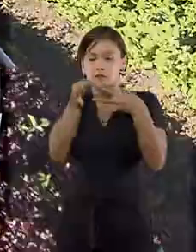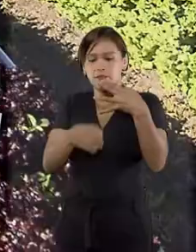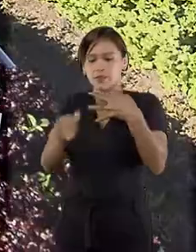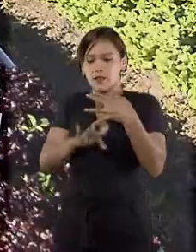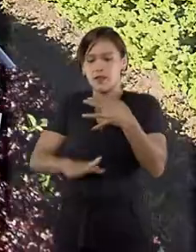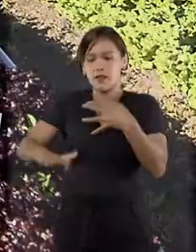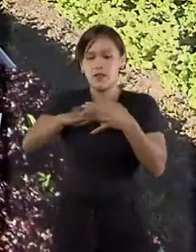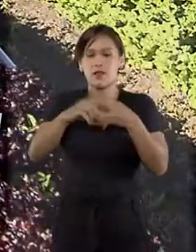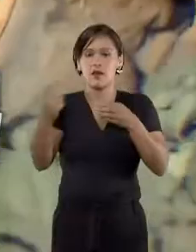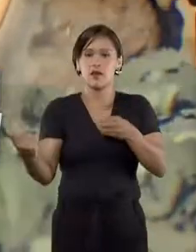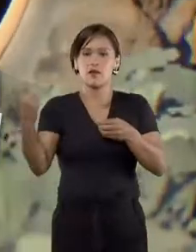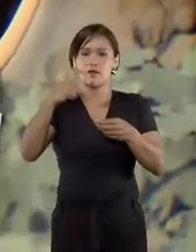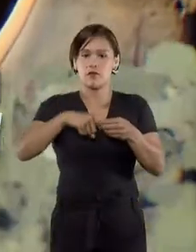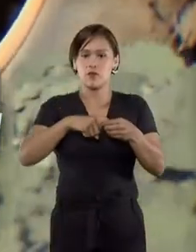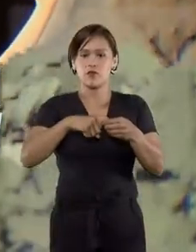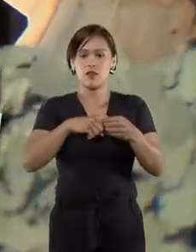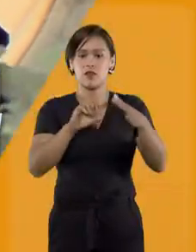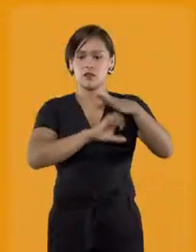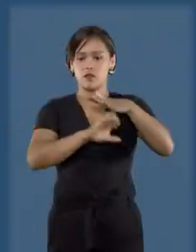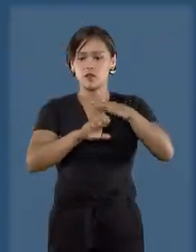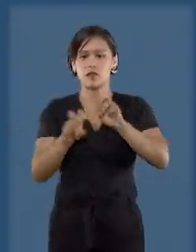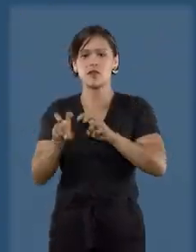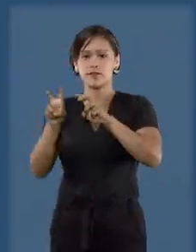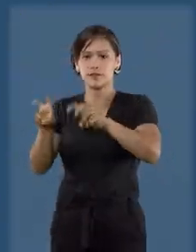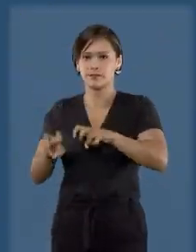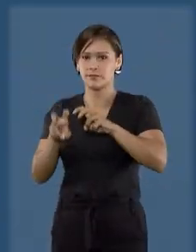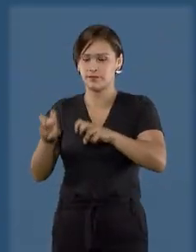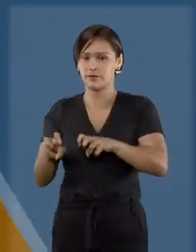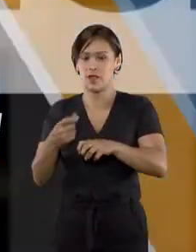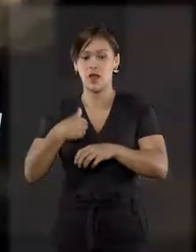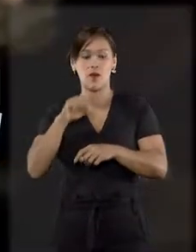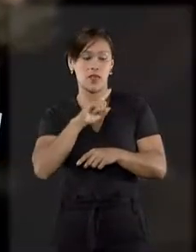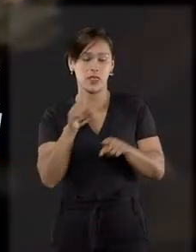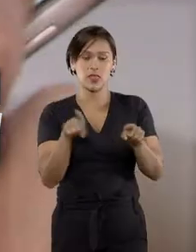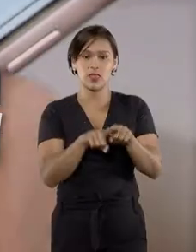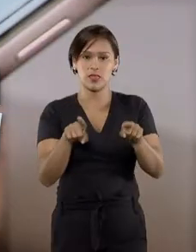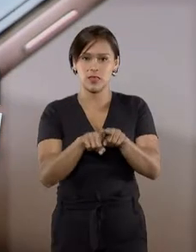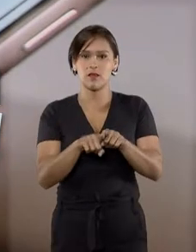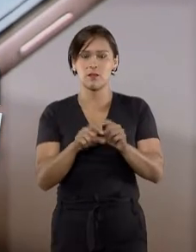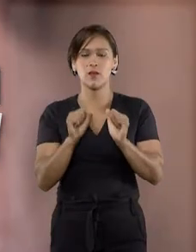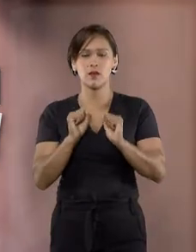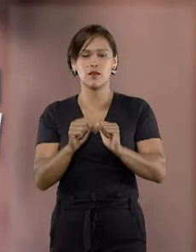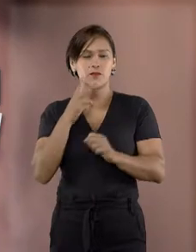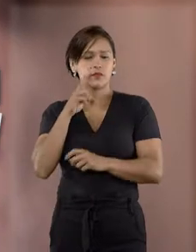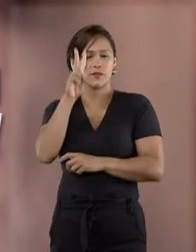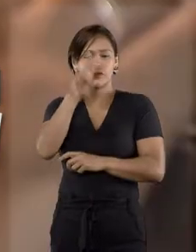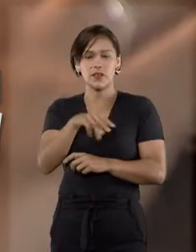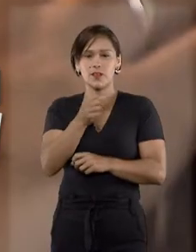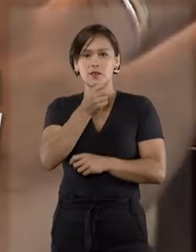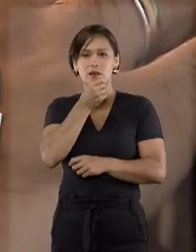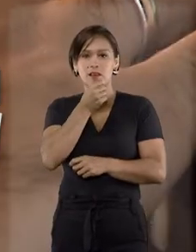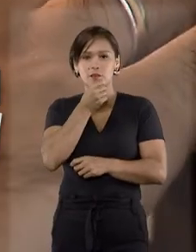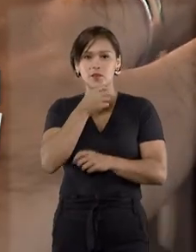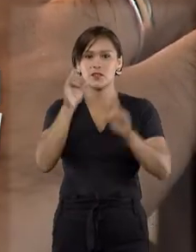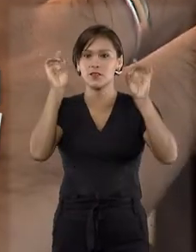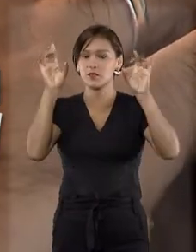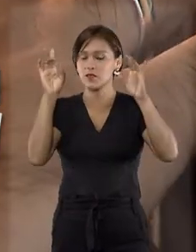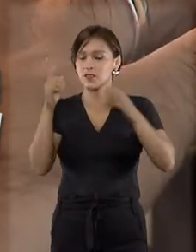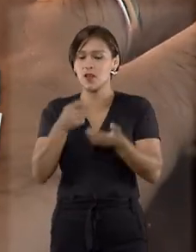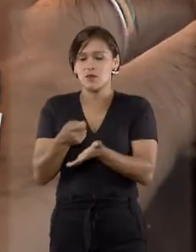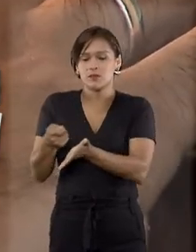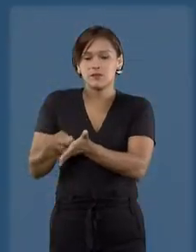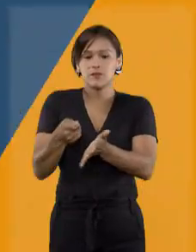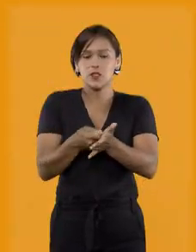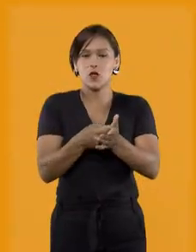recuperação judicial do empresário rural. Você vai ver também uma reportagem especial sobre